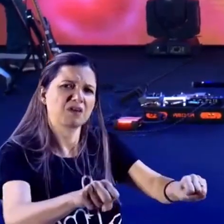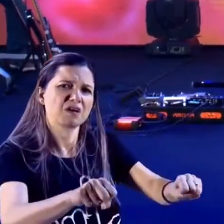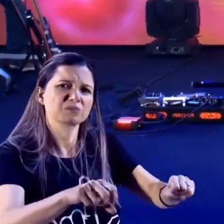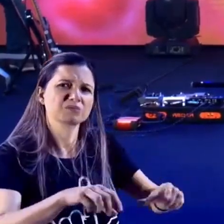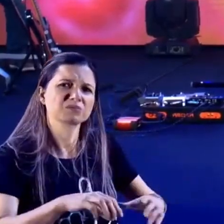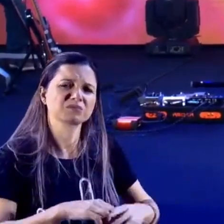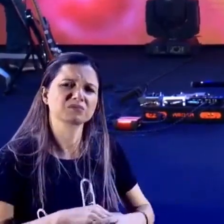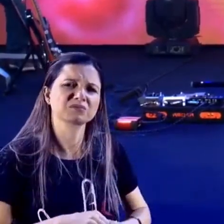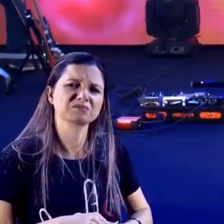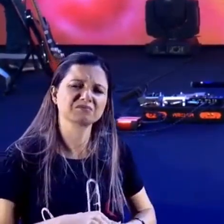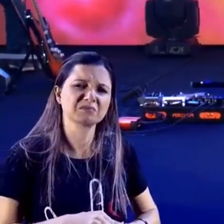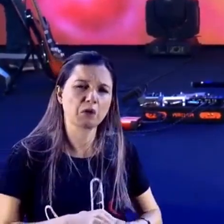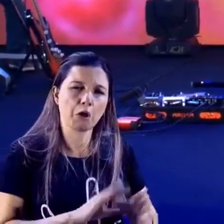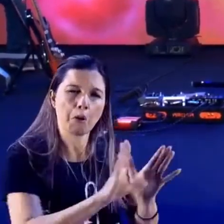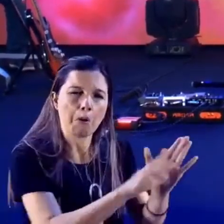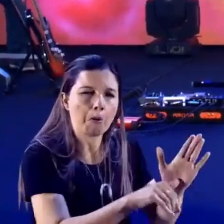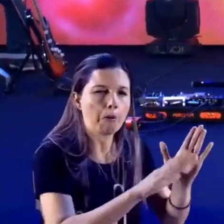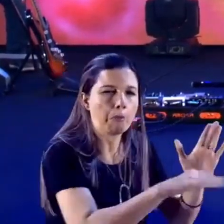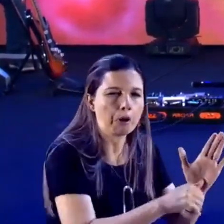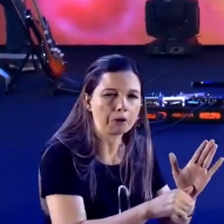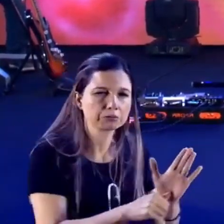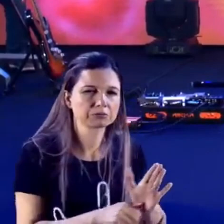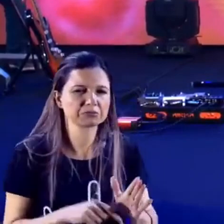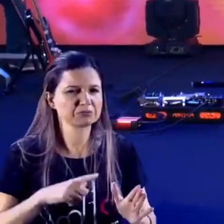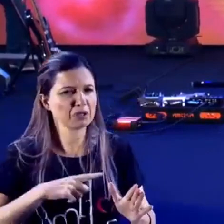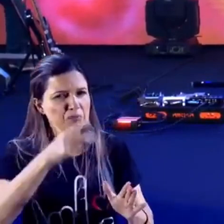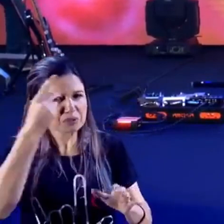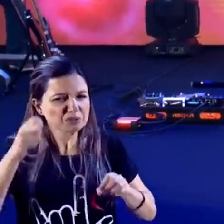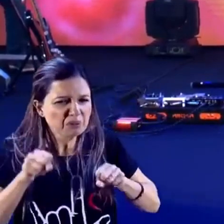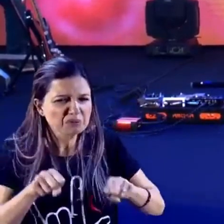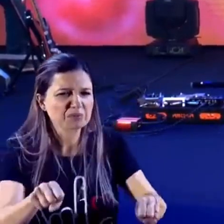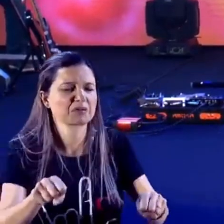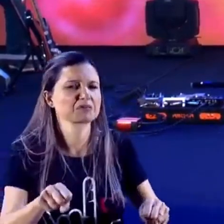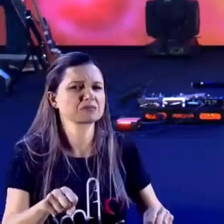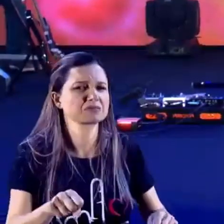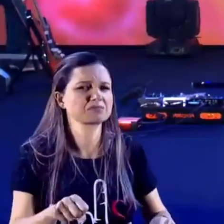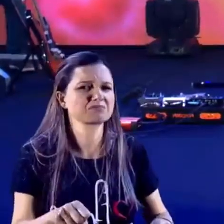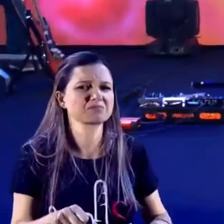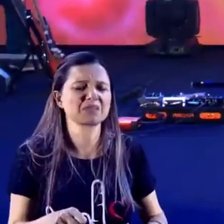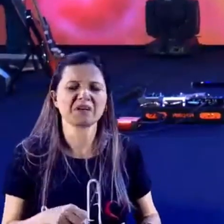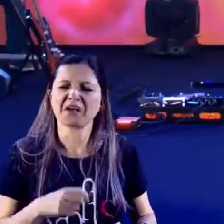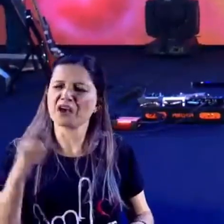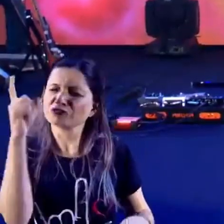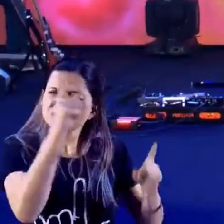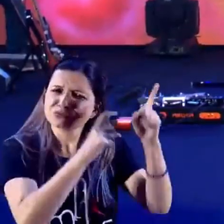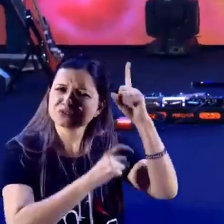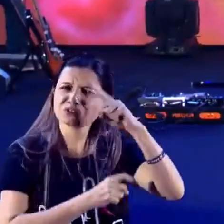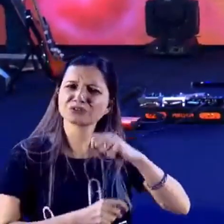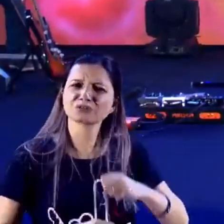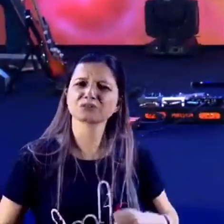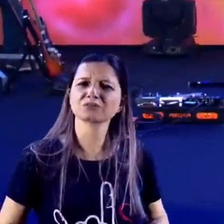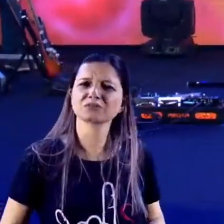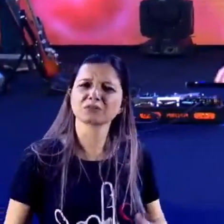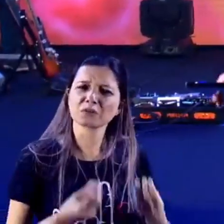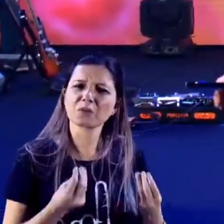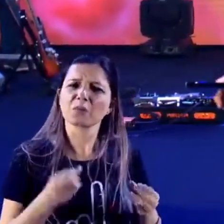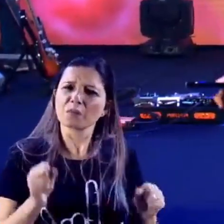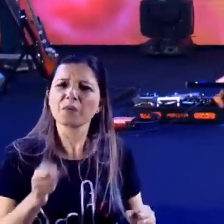estão saqueando supermercados, já chegamos a esse ponto. Mas eu